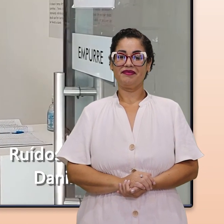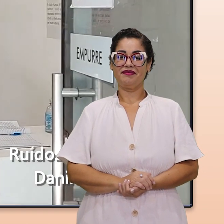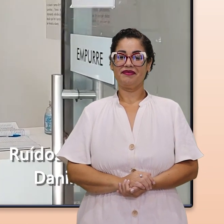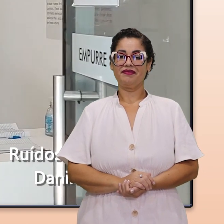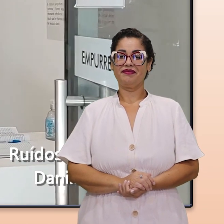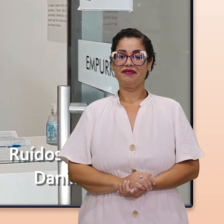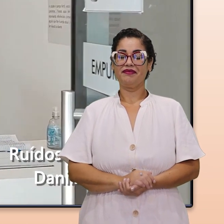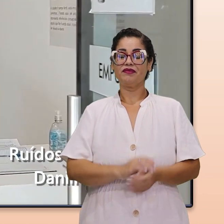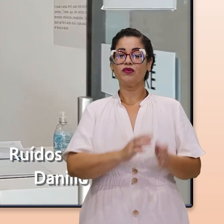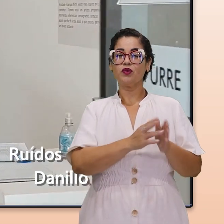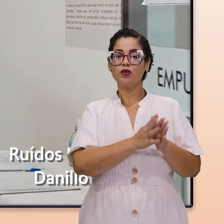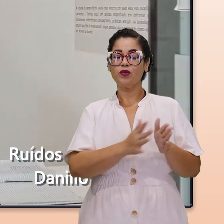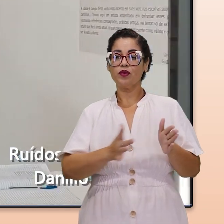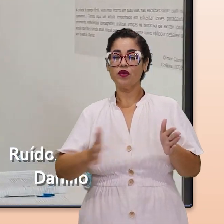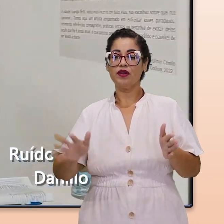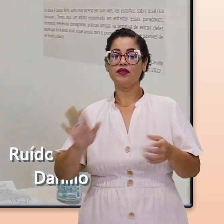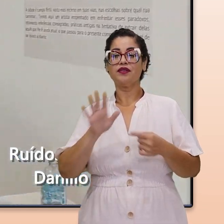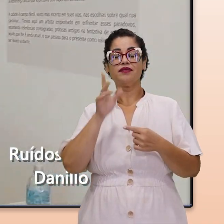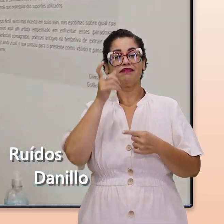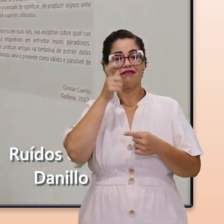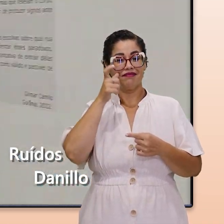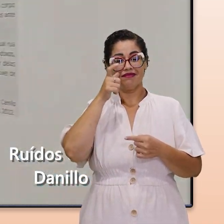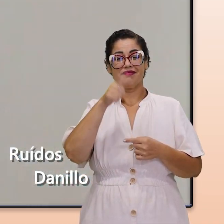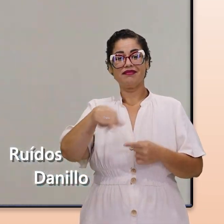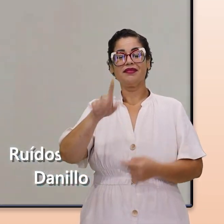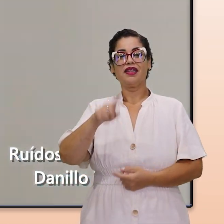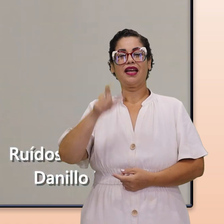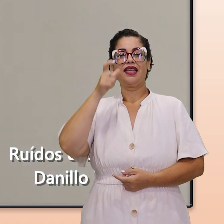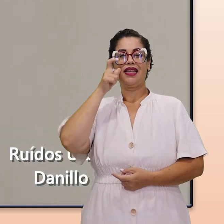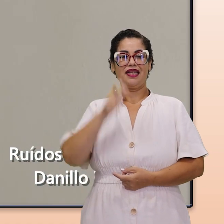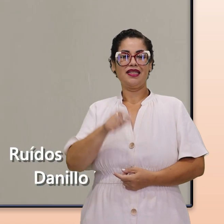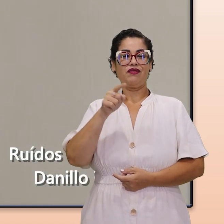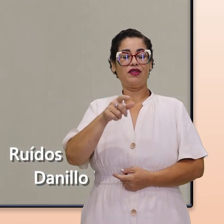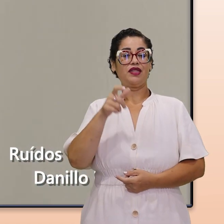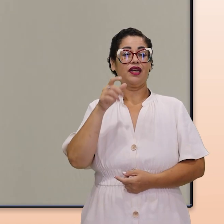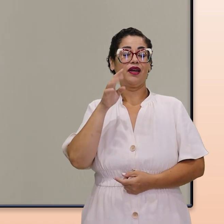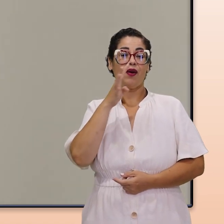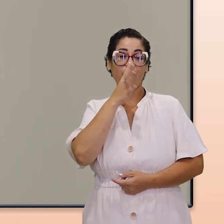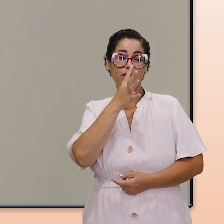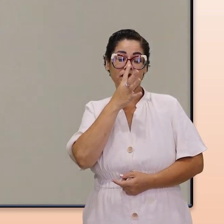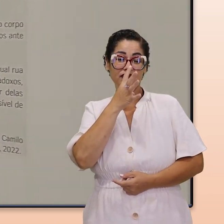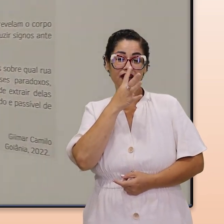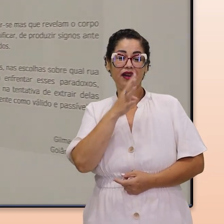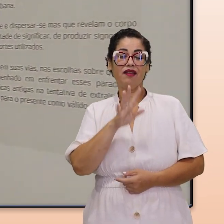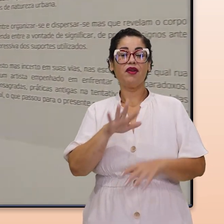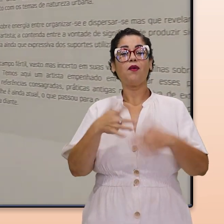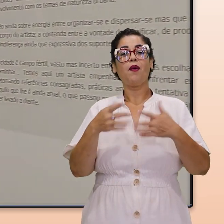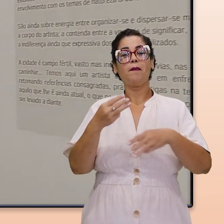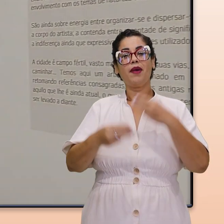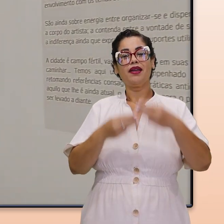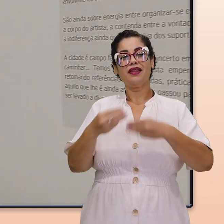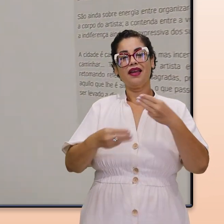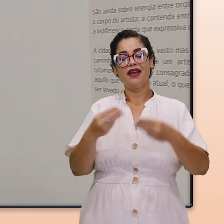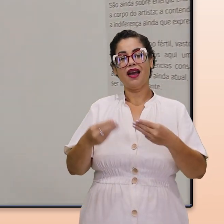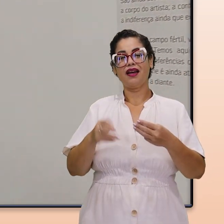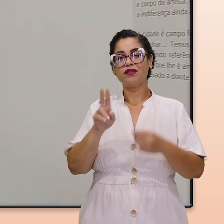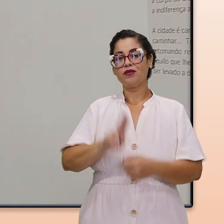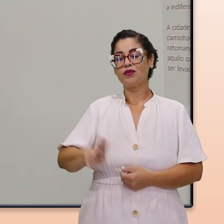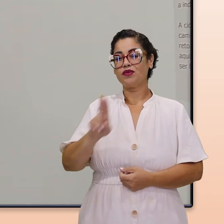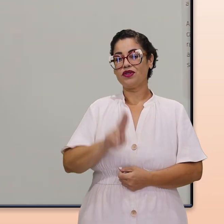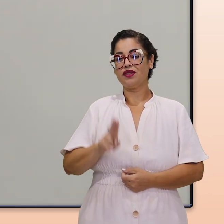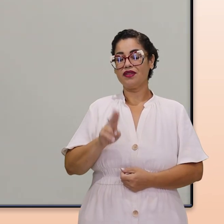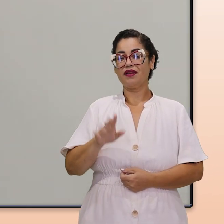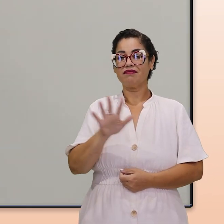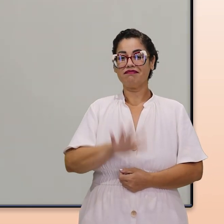Durante a sua apreciação, é interessante que você observe quais os materiais utilizados,